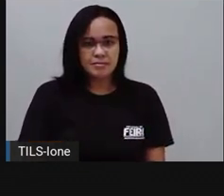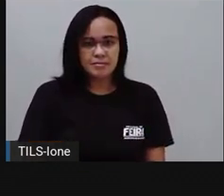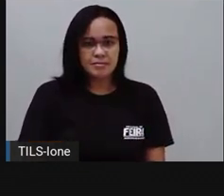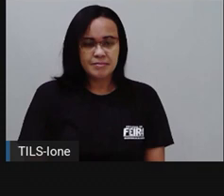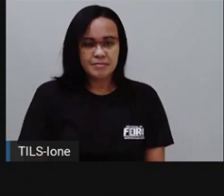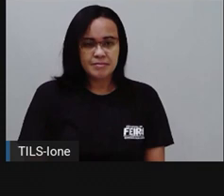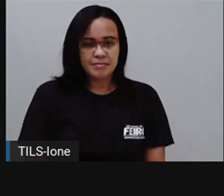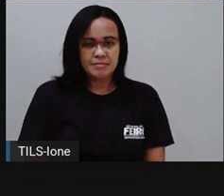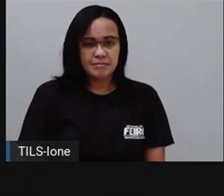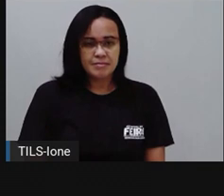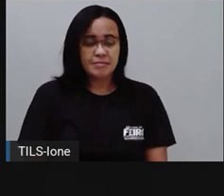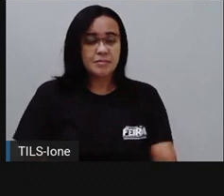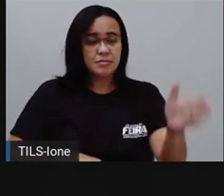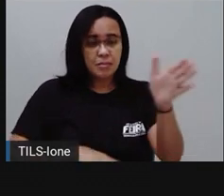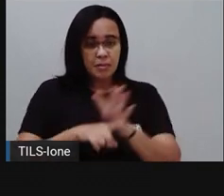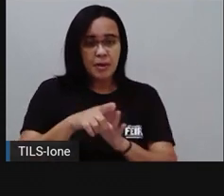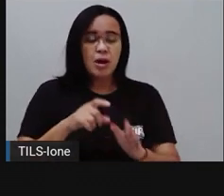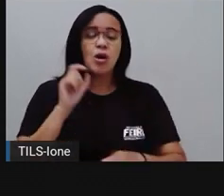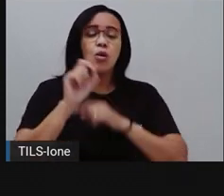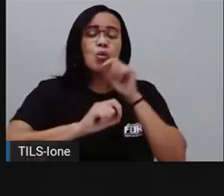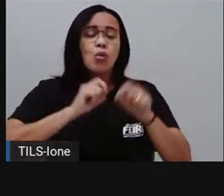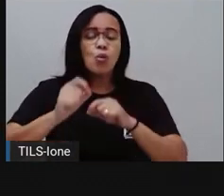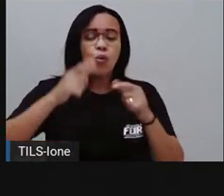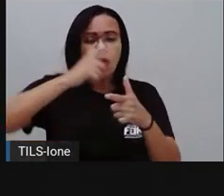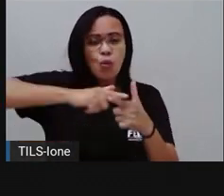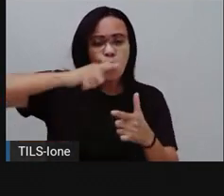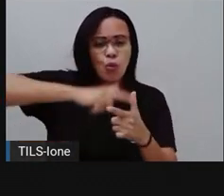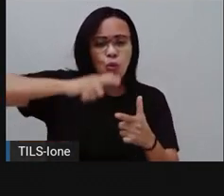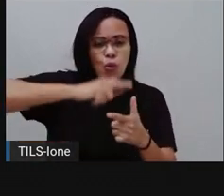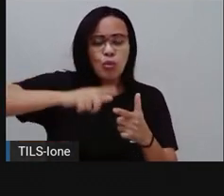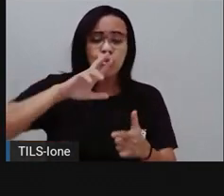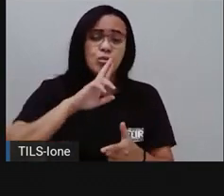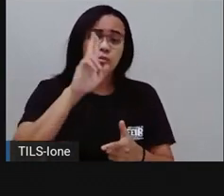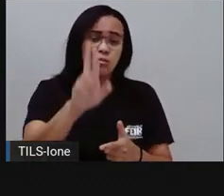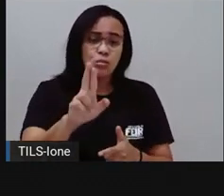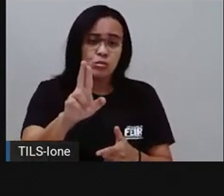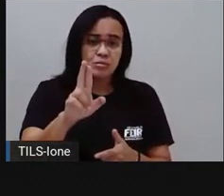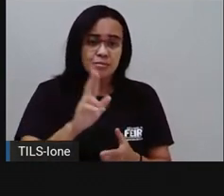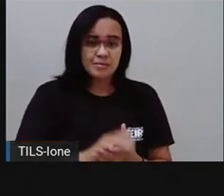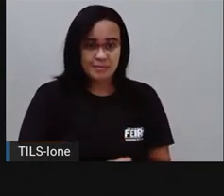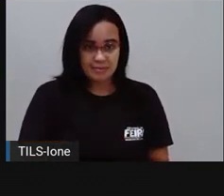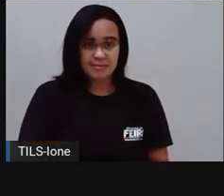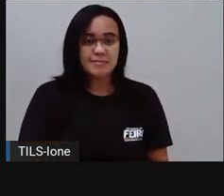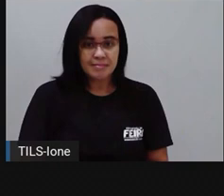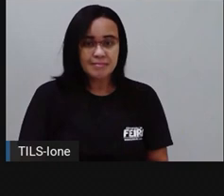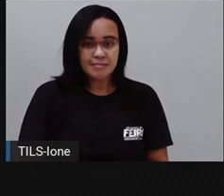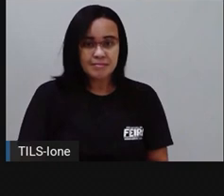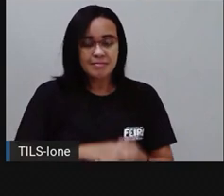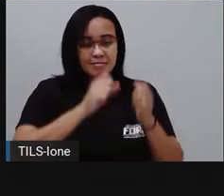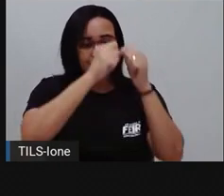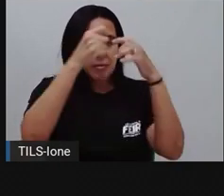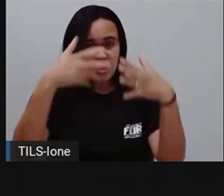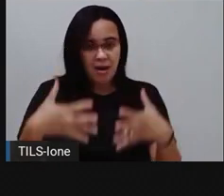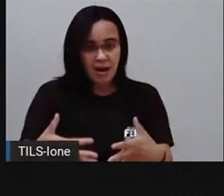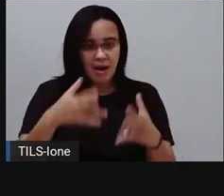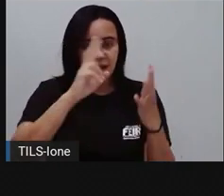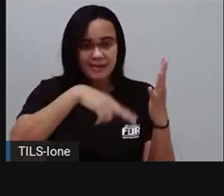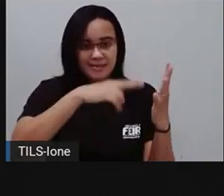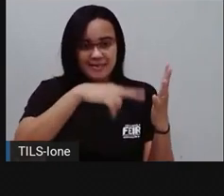Então, a Pró colocou aqui o problema, ó. Aqui em cima tem o problema, que a Pró vai ler neste instante para vocês.